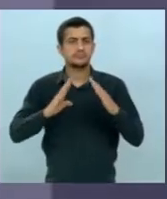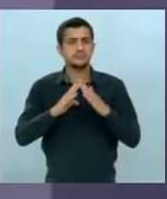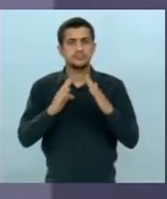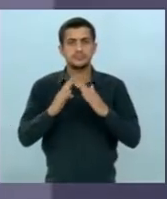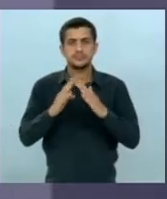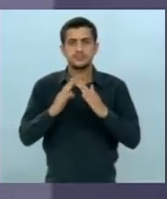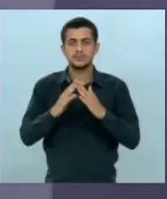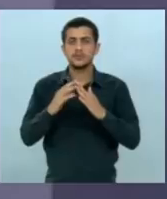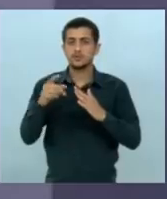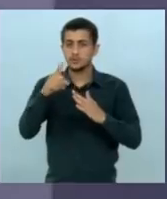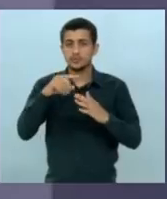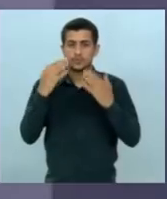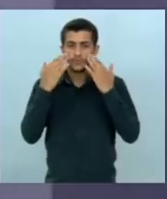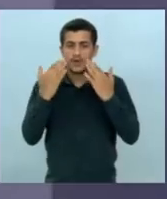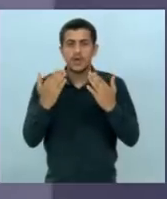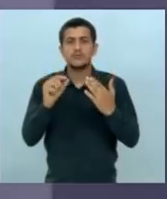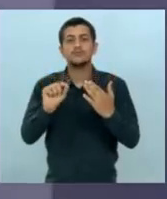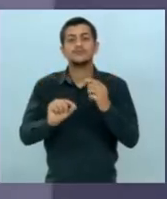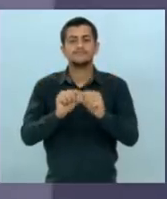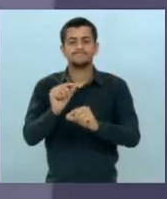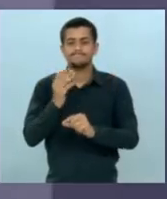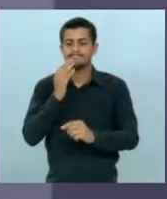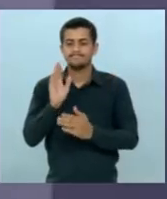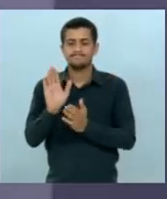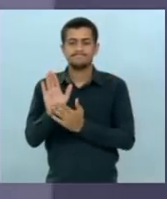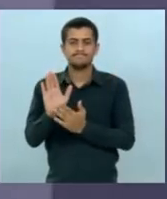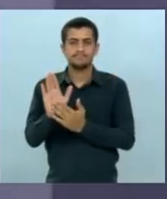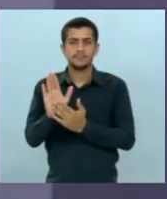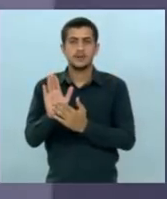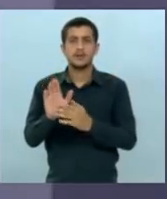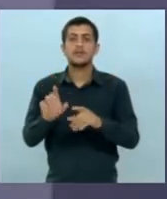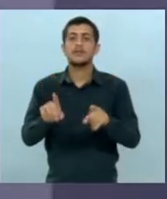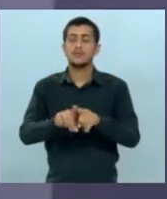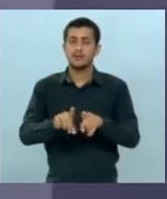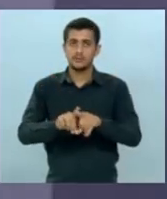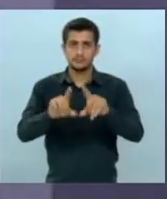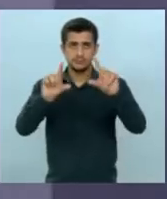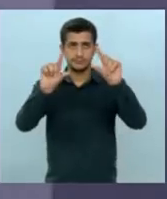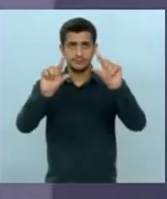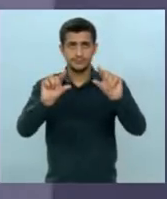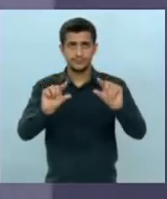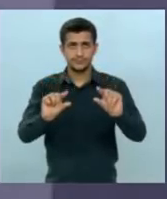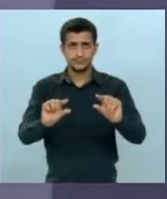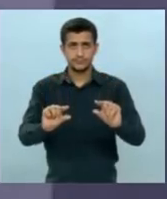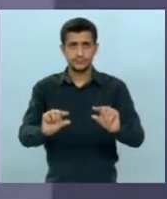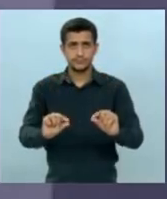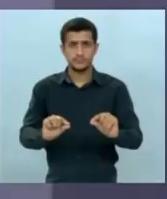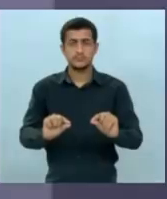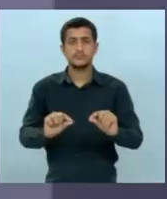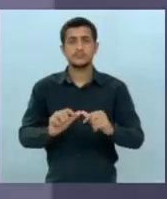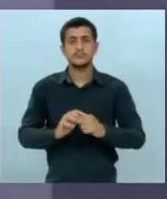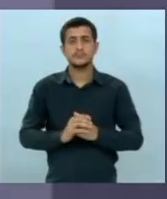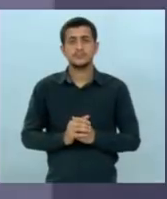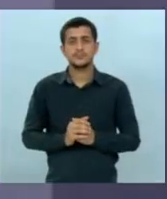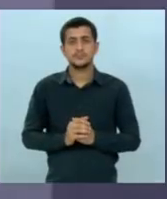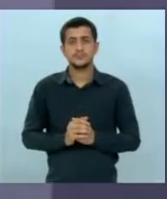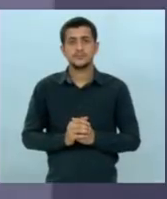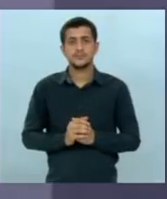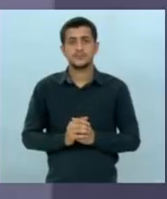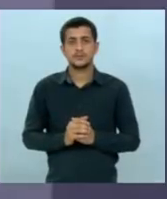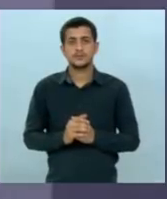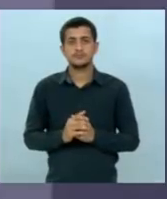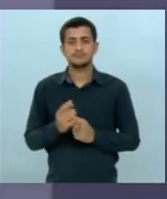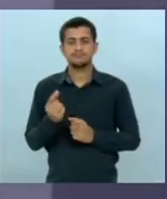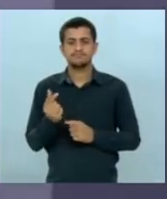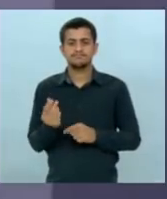evidentemente só na promessa depois houve uma redução também você reduziu a aplicação